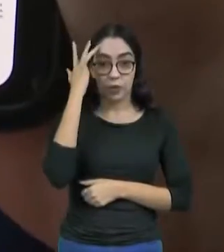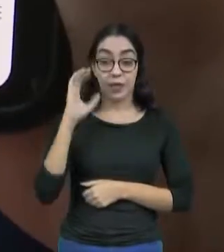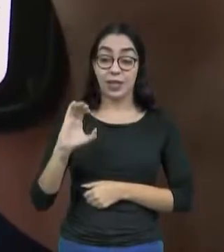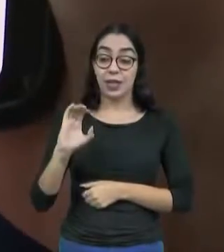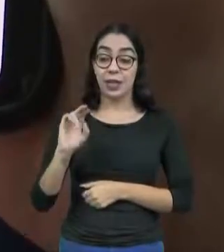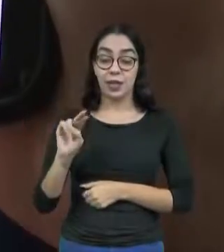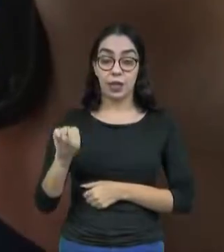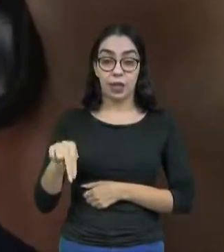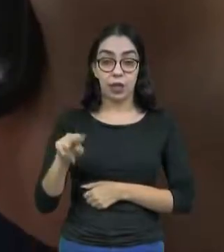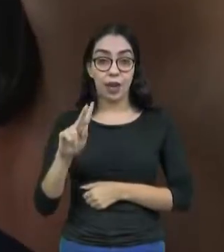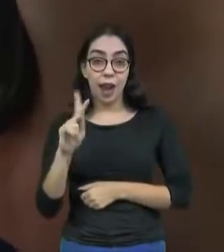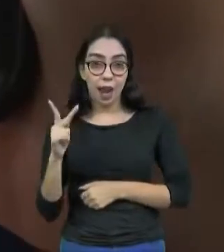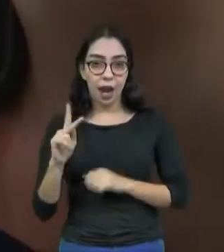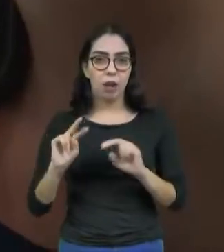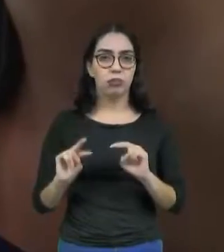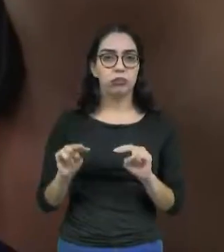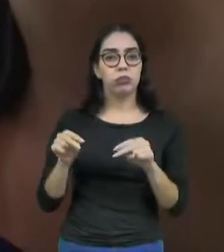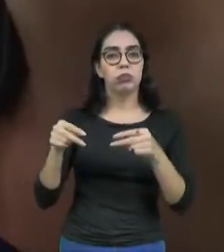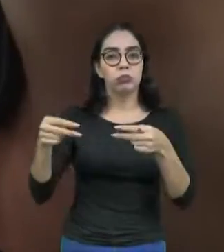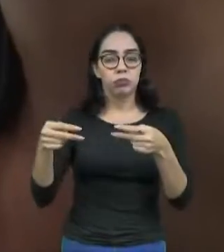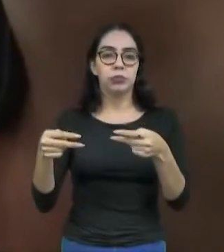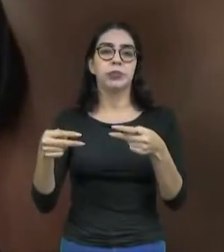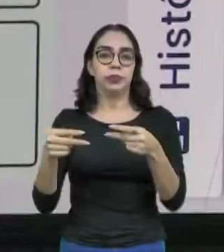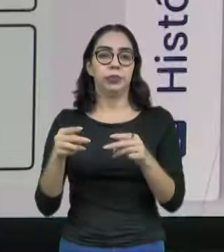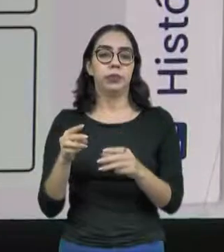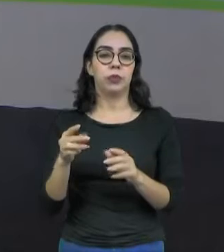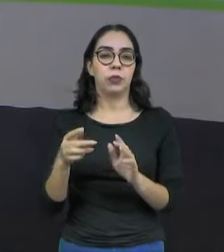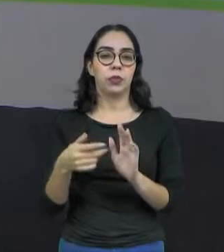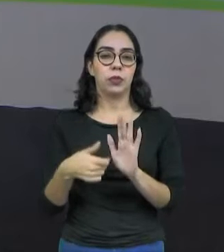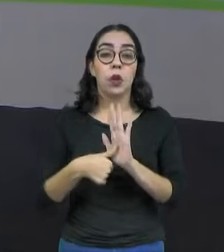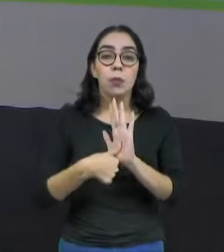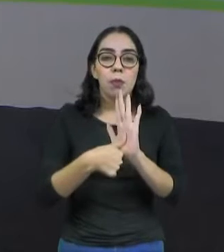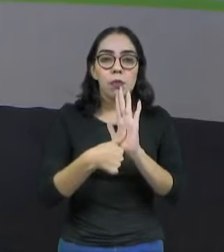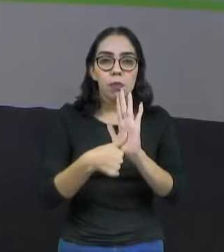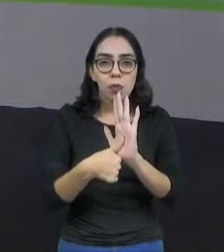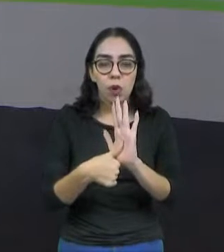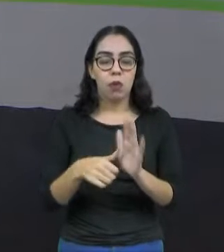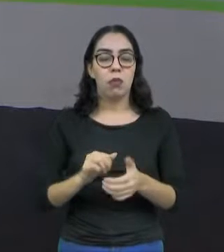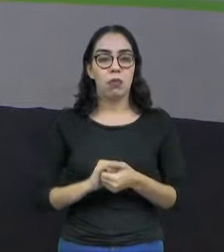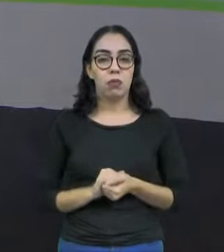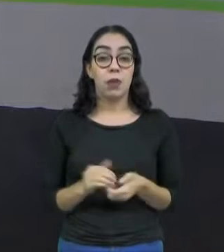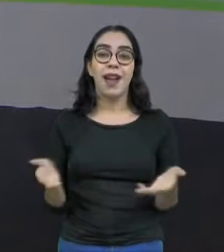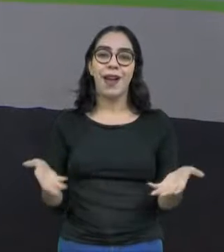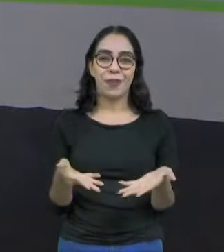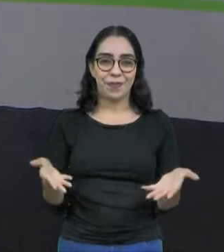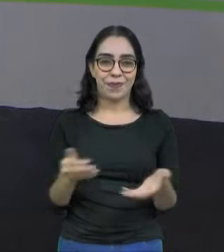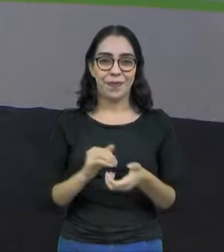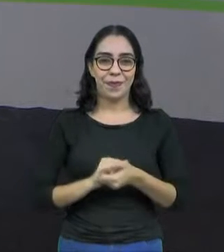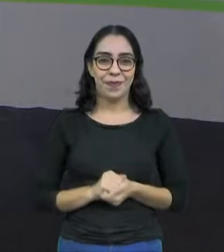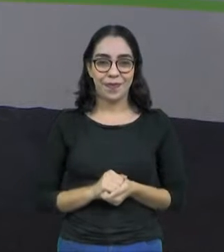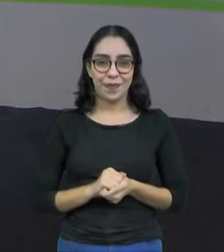mais que triplicou nos últimos dois anos. Agora, no Jornal Assembleia.